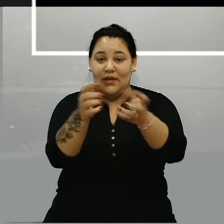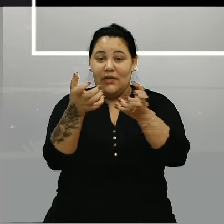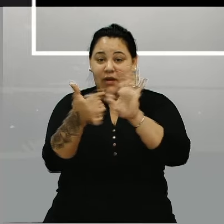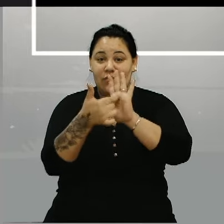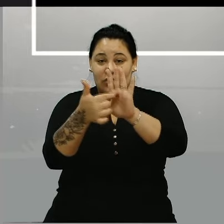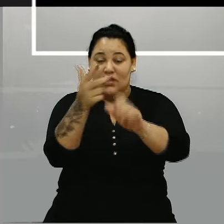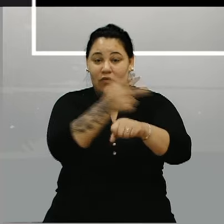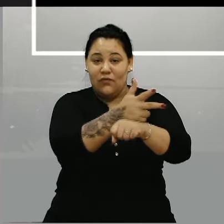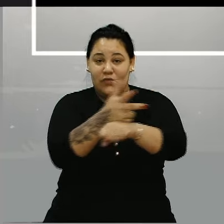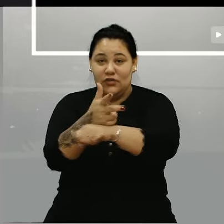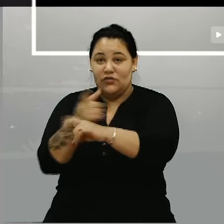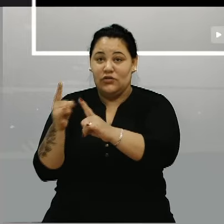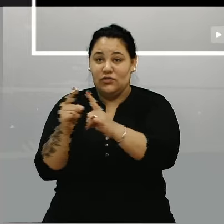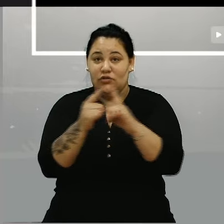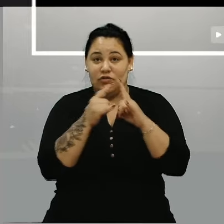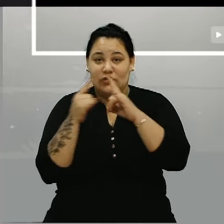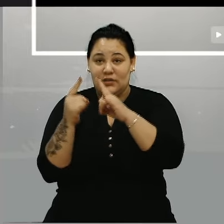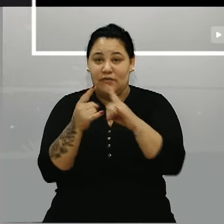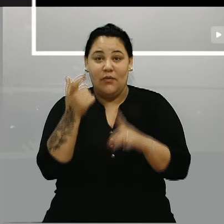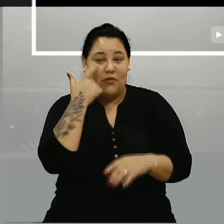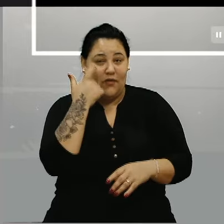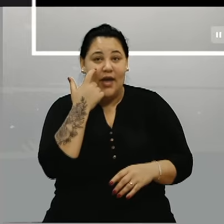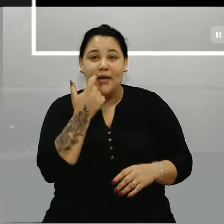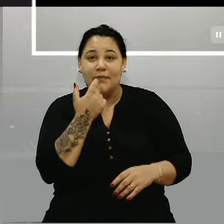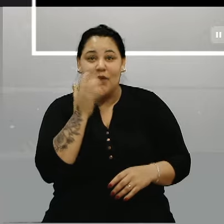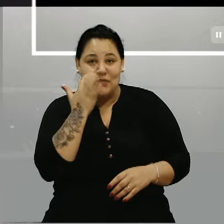institucional. Vamos ver se roda?